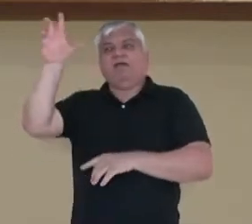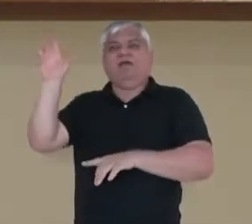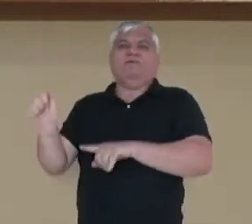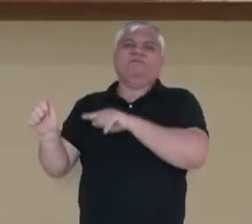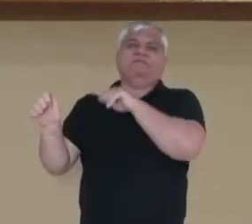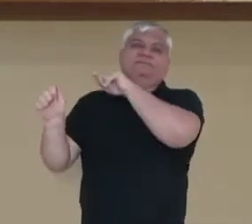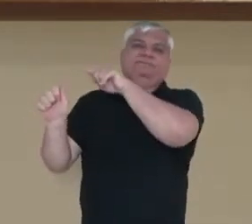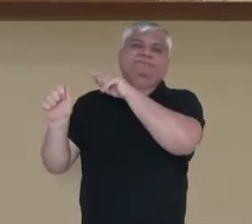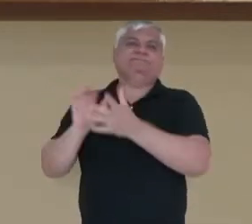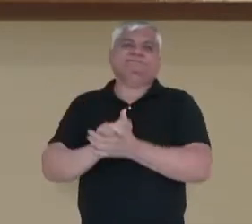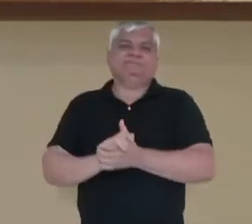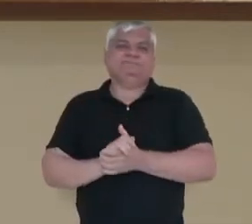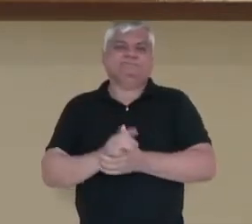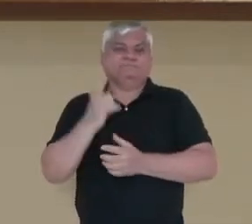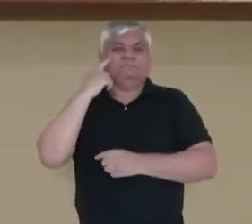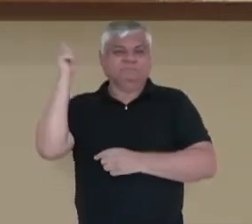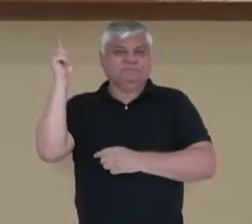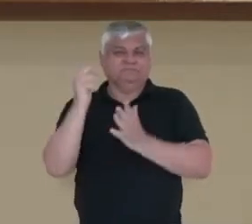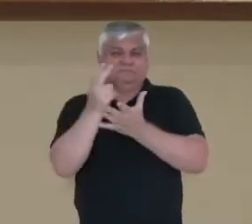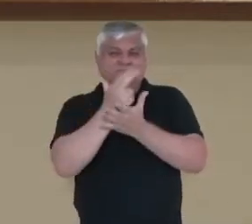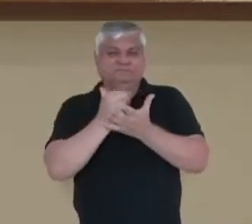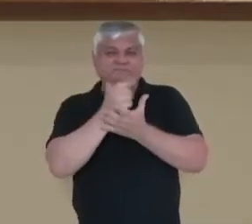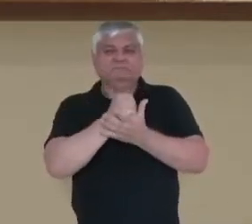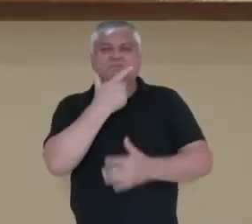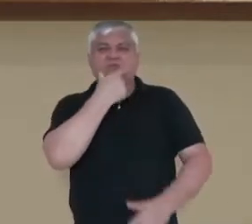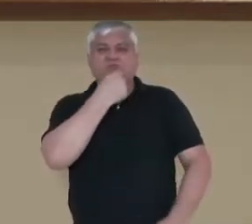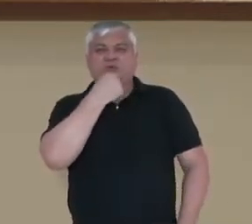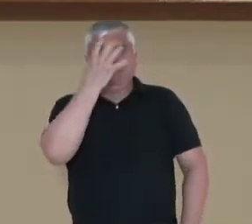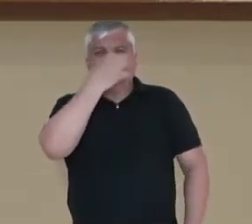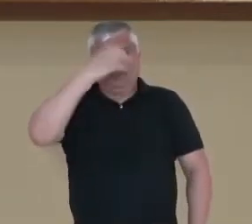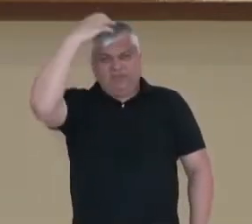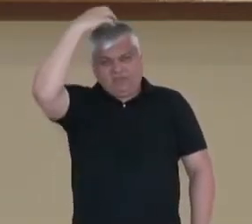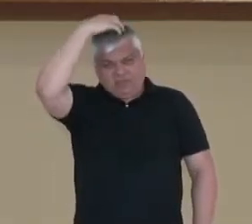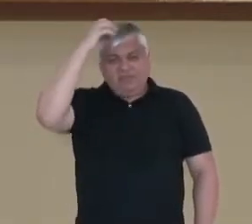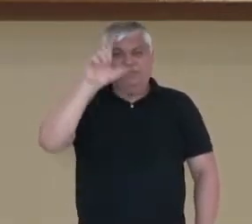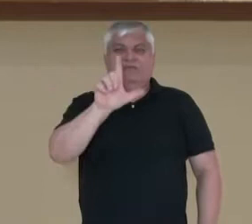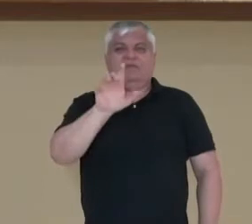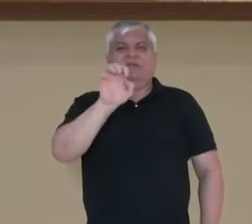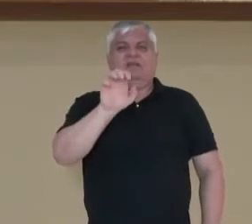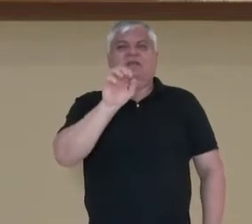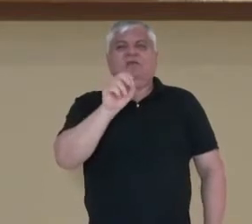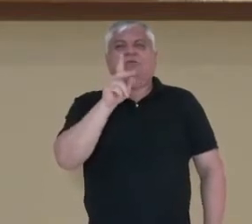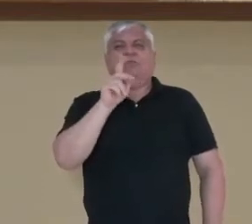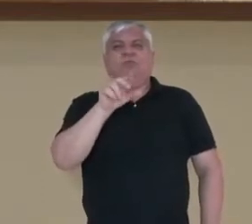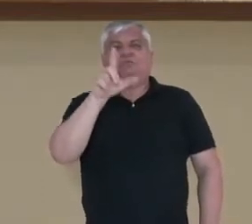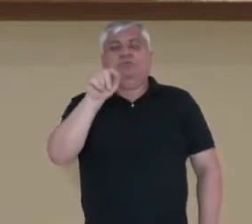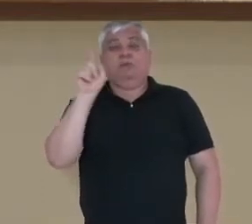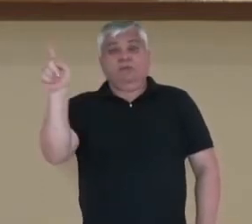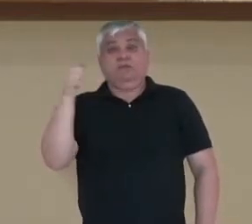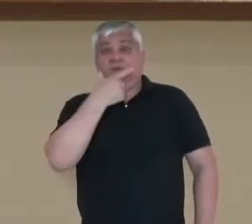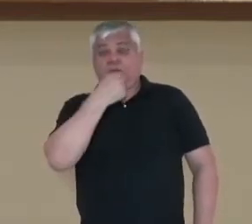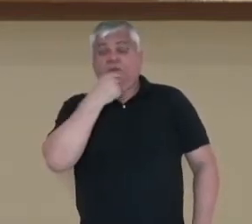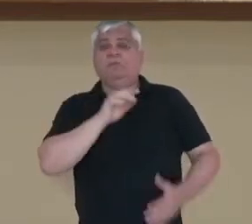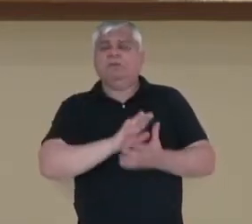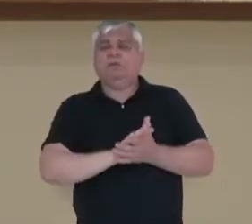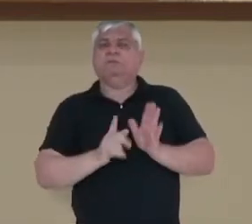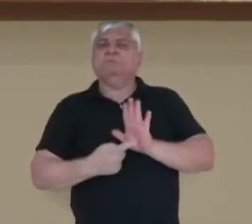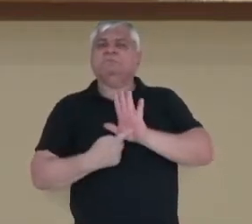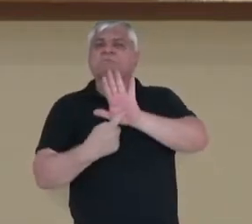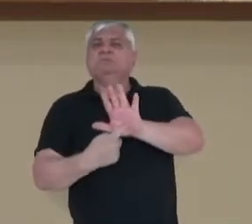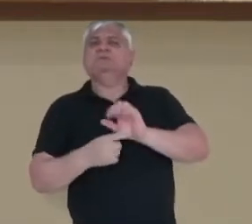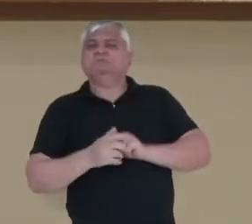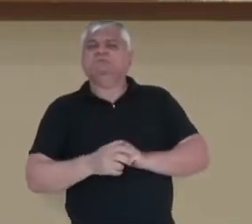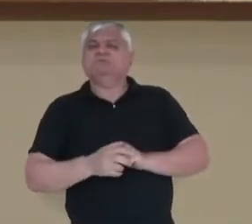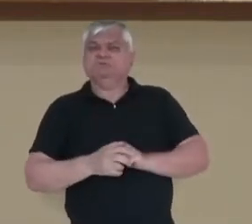nós temos uma caricatura do rei Leopoldo II que foi inclusive um indivíduo que mostrou toda